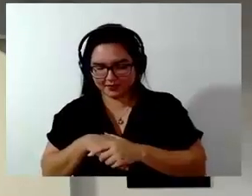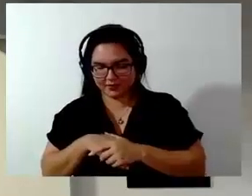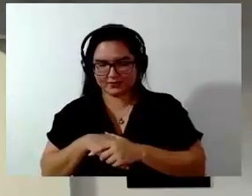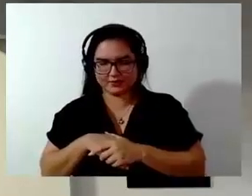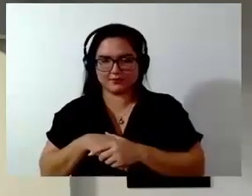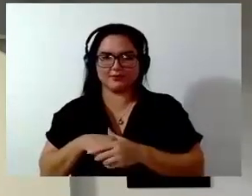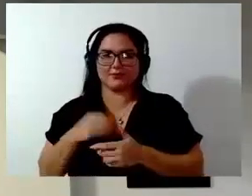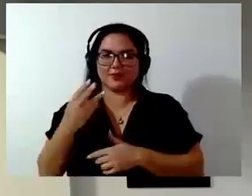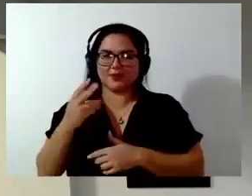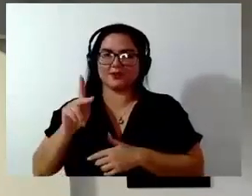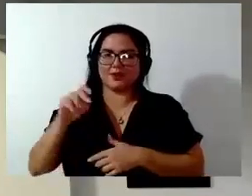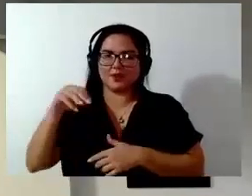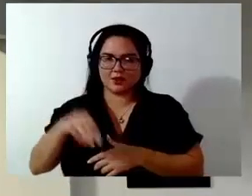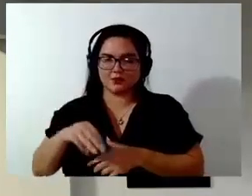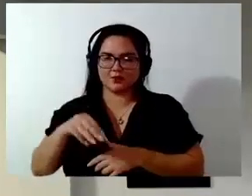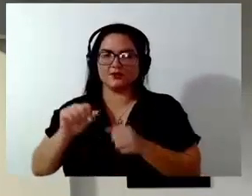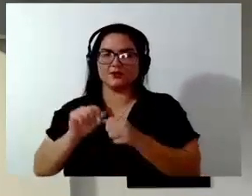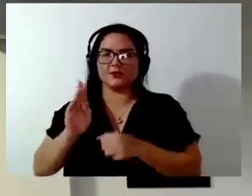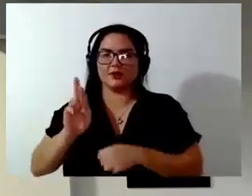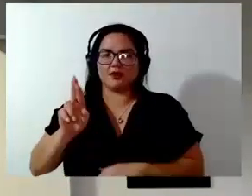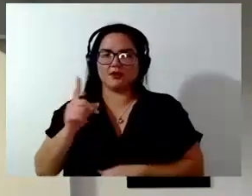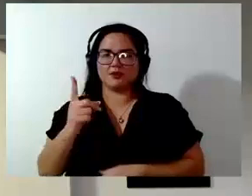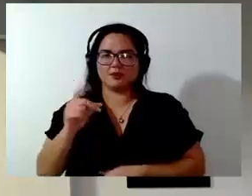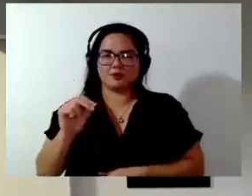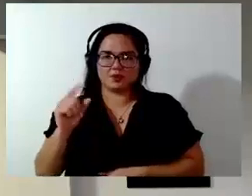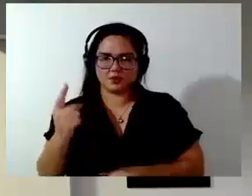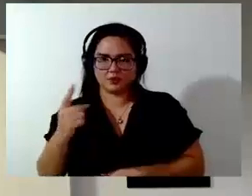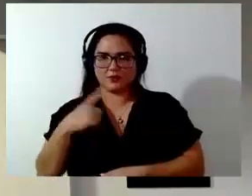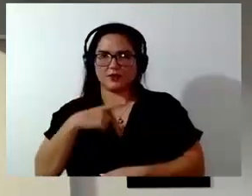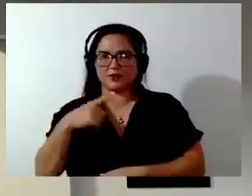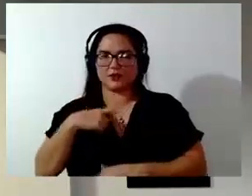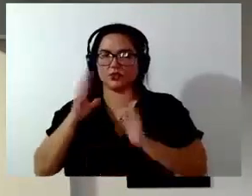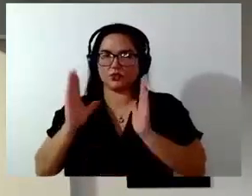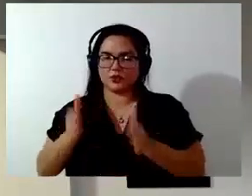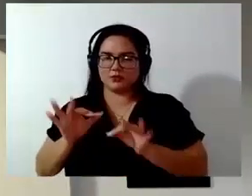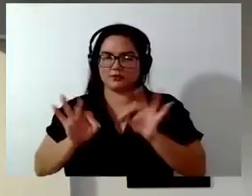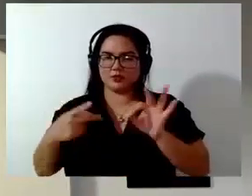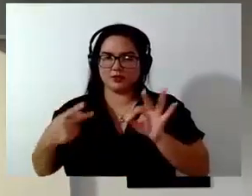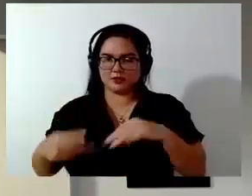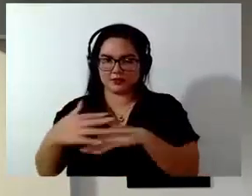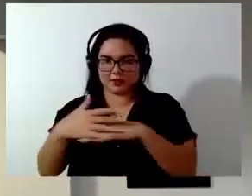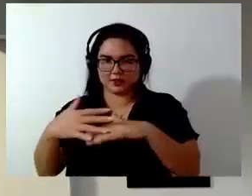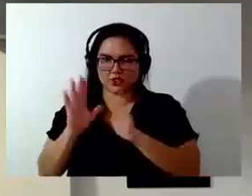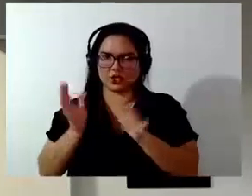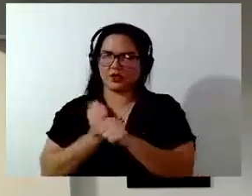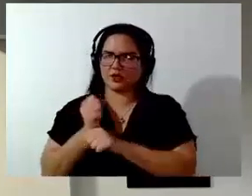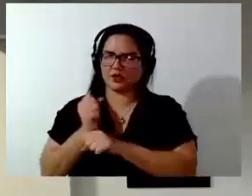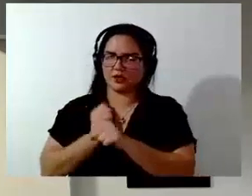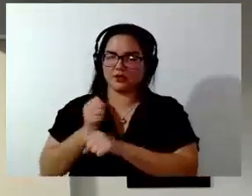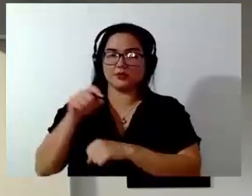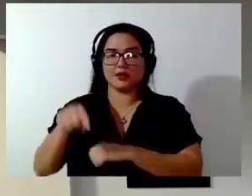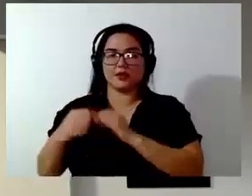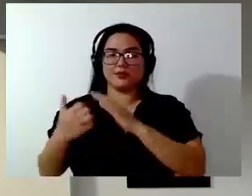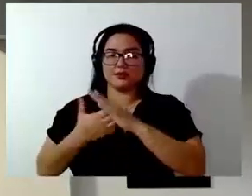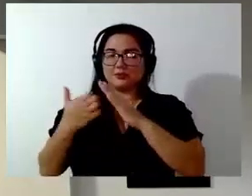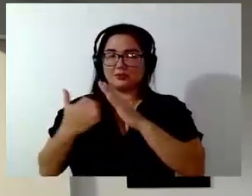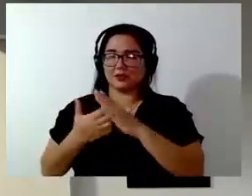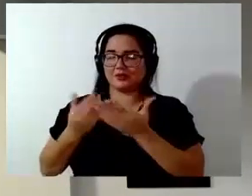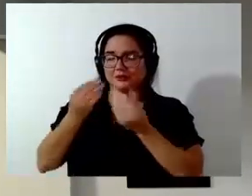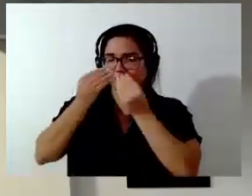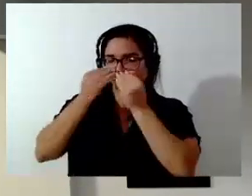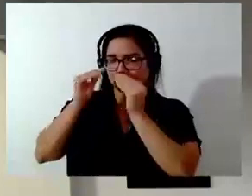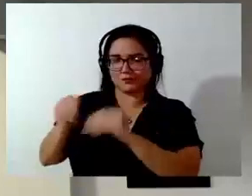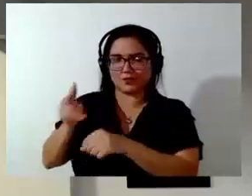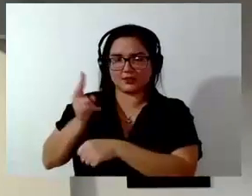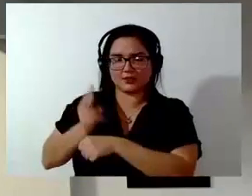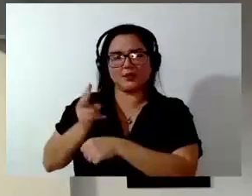quilômetros de iluminação na BR-101, que já é pauta aqui do nosso município há muitos anos. Essa empresa é um descaso e pode contar com o